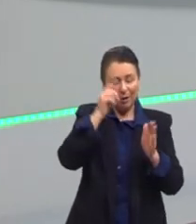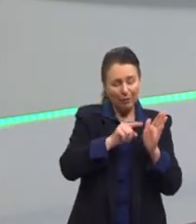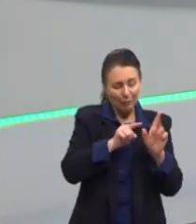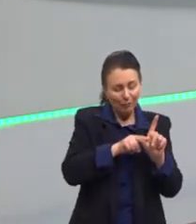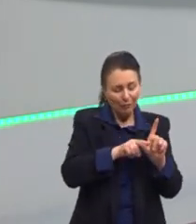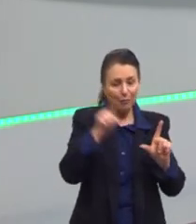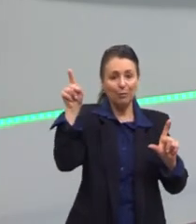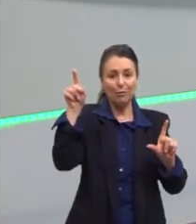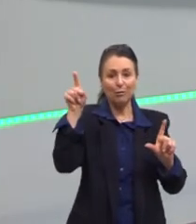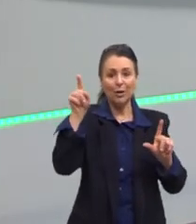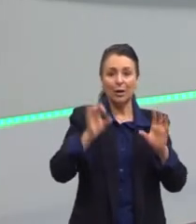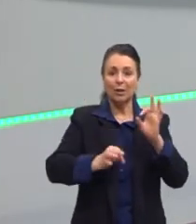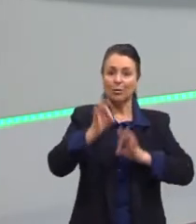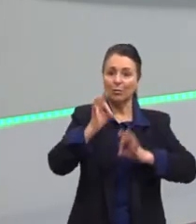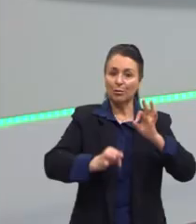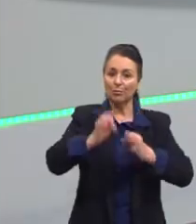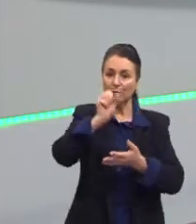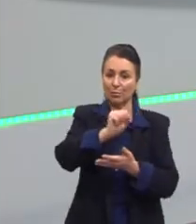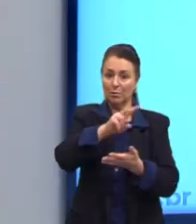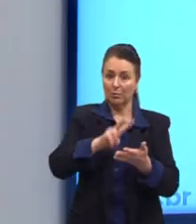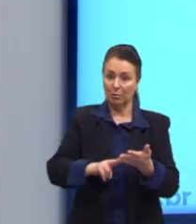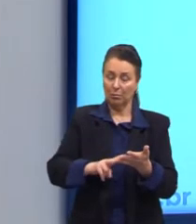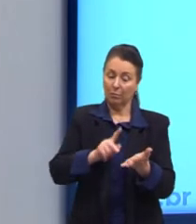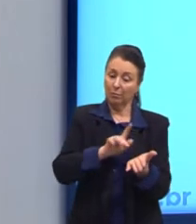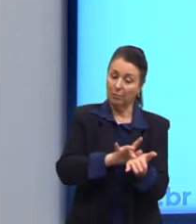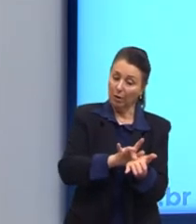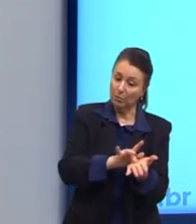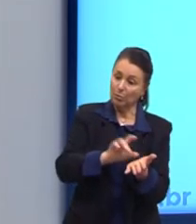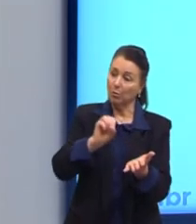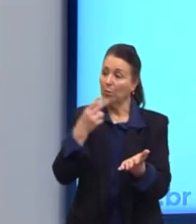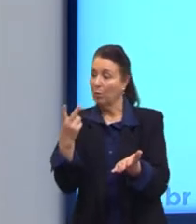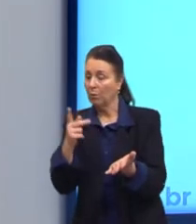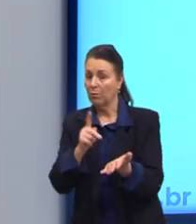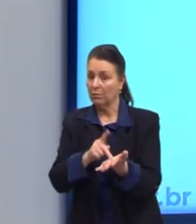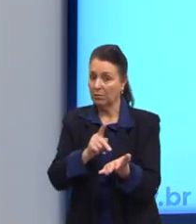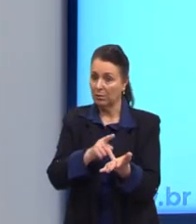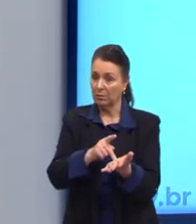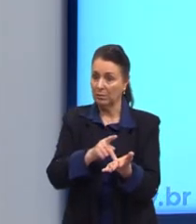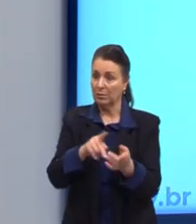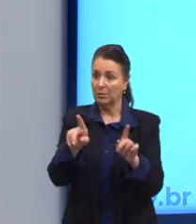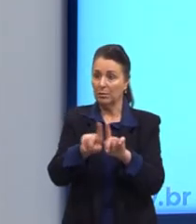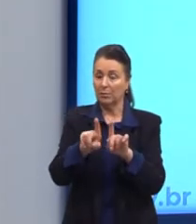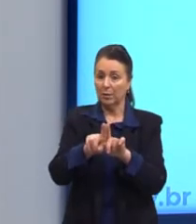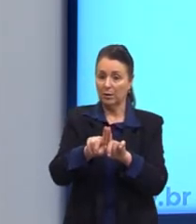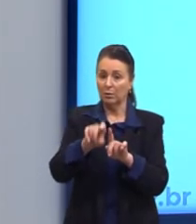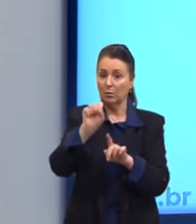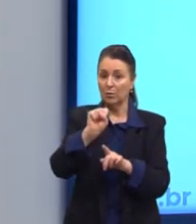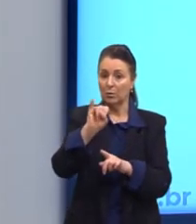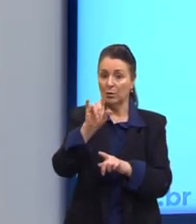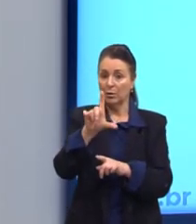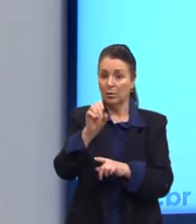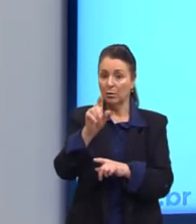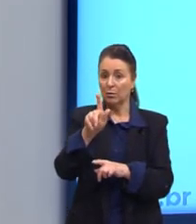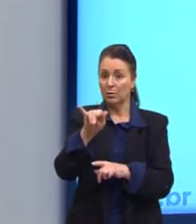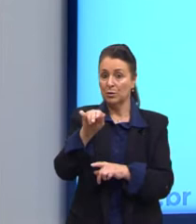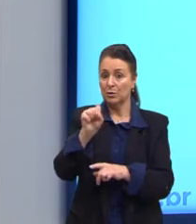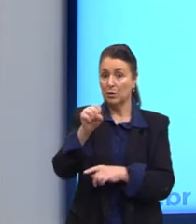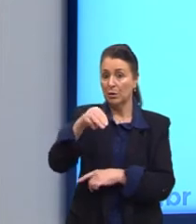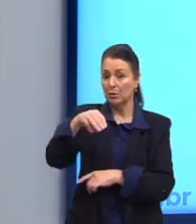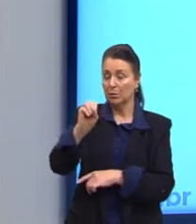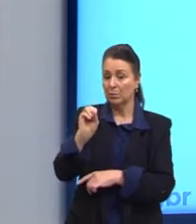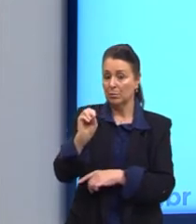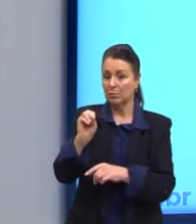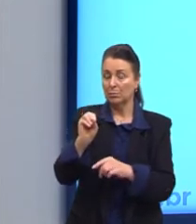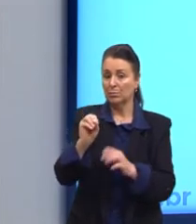P, todo verdadeiro é verdadeiro, ou falso não é falso. Vamos lá, alguns silogismos. O que é silogismo? É um